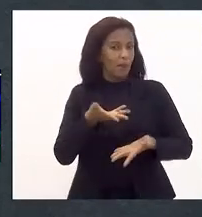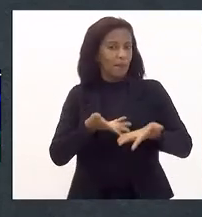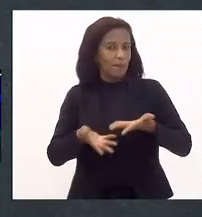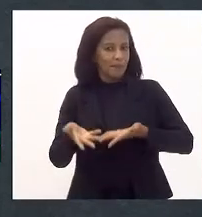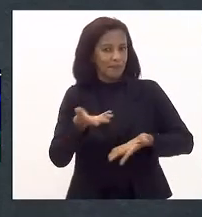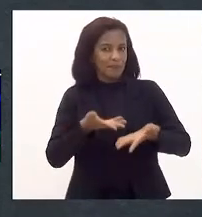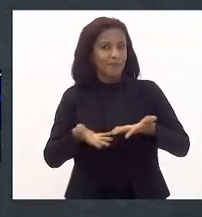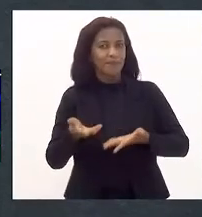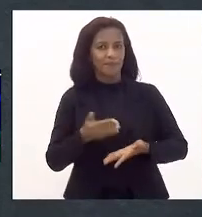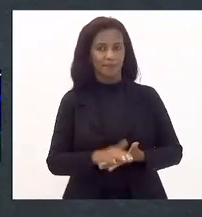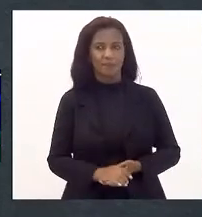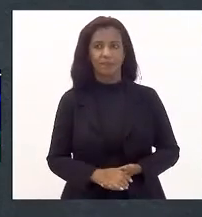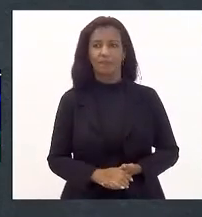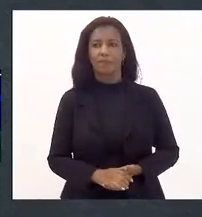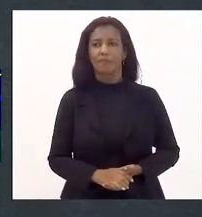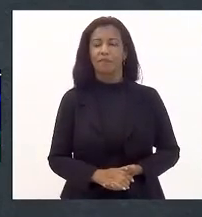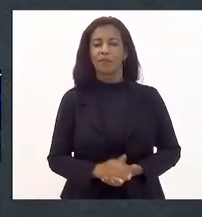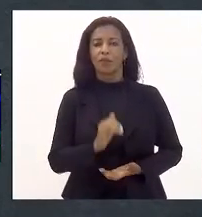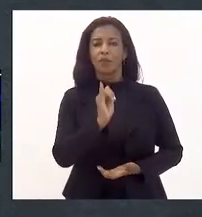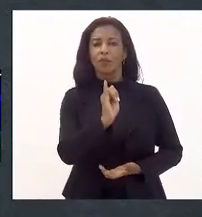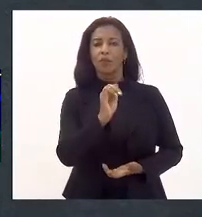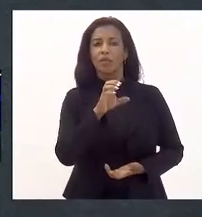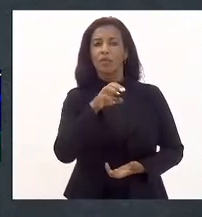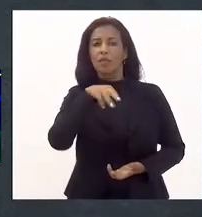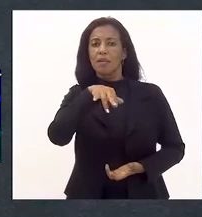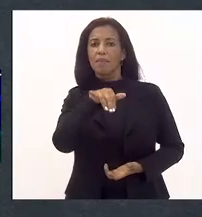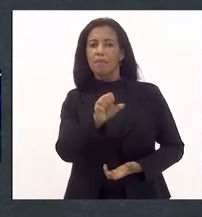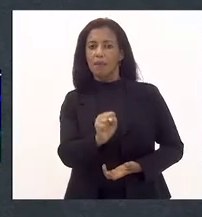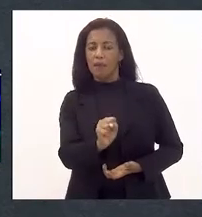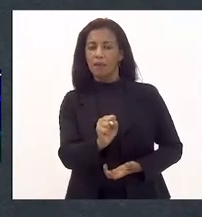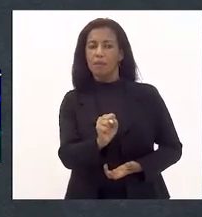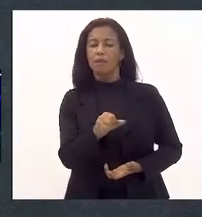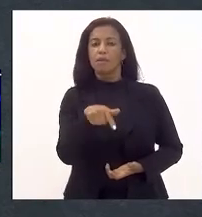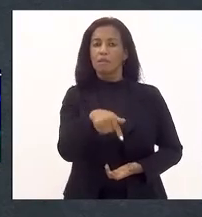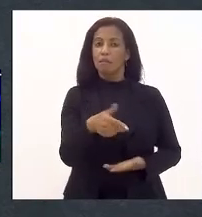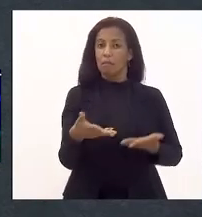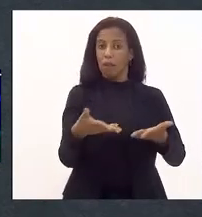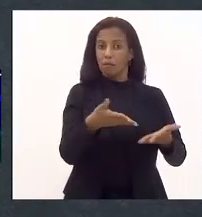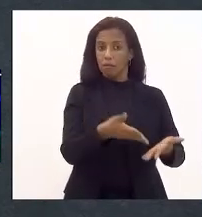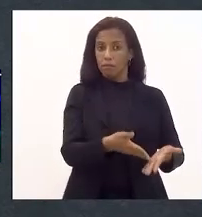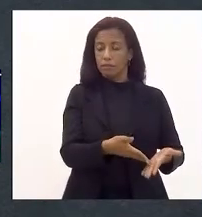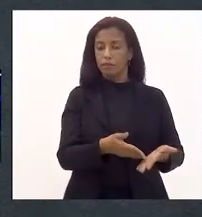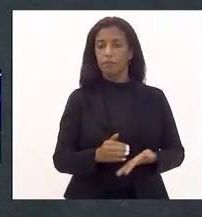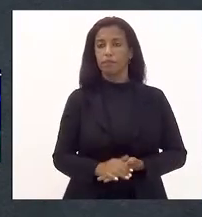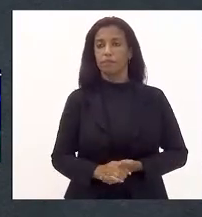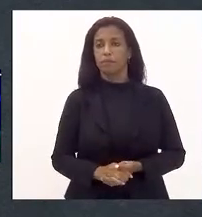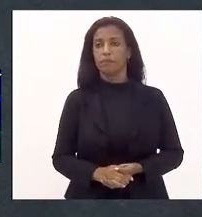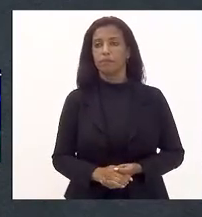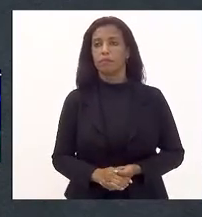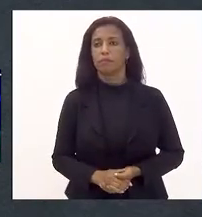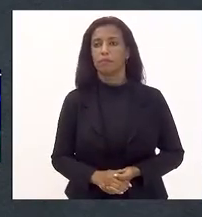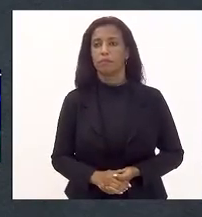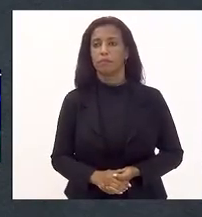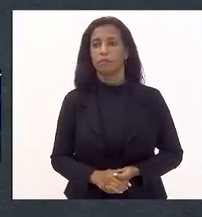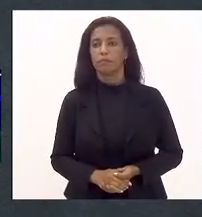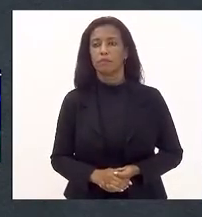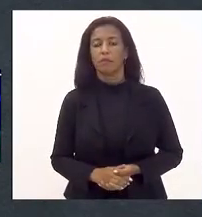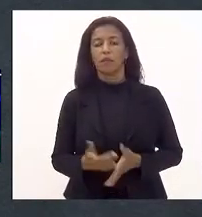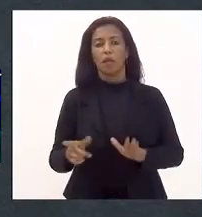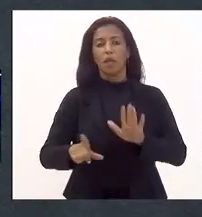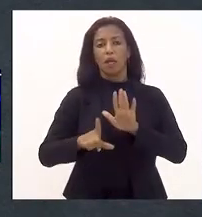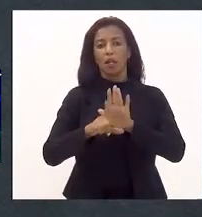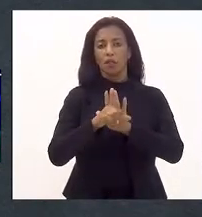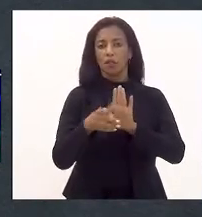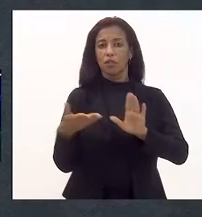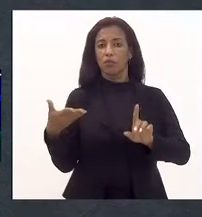do ICMS naquilo que é tocante à legislação